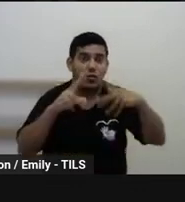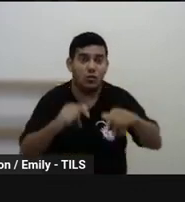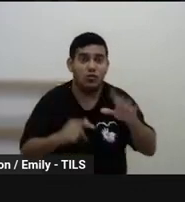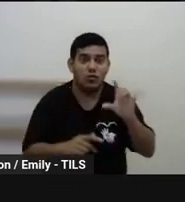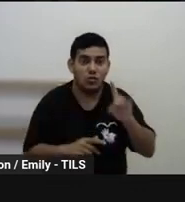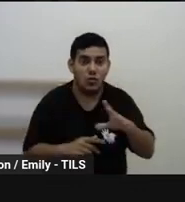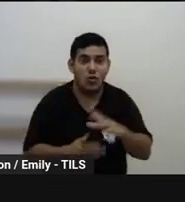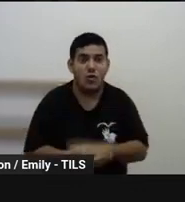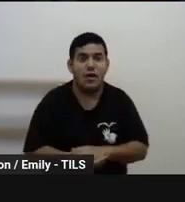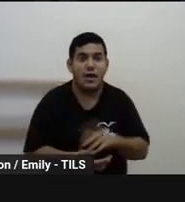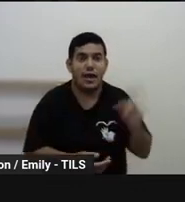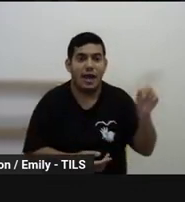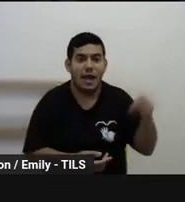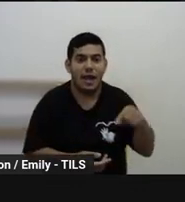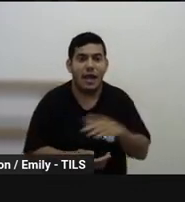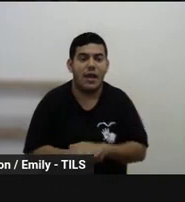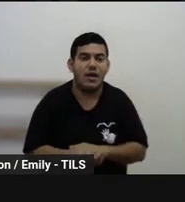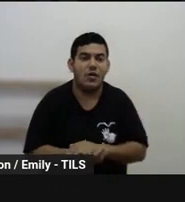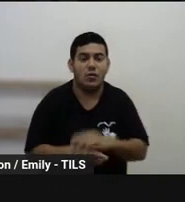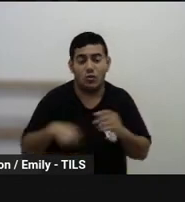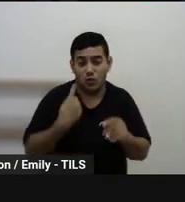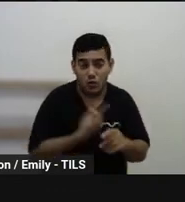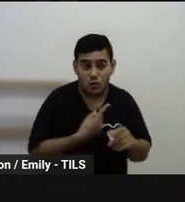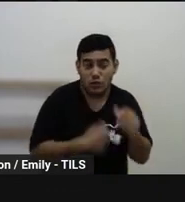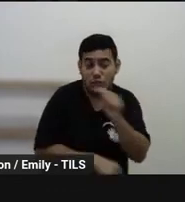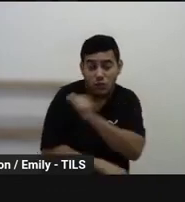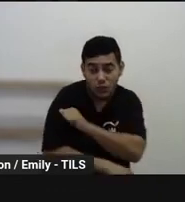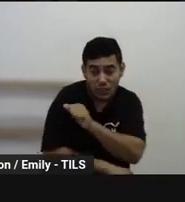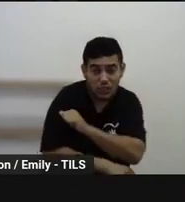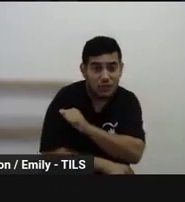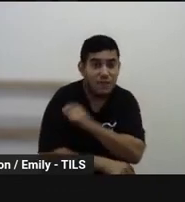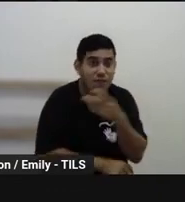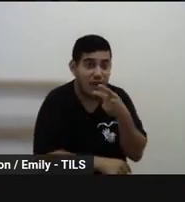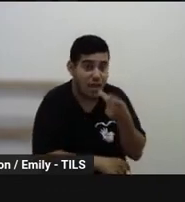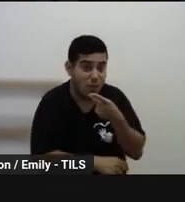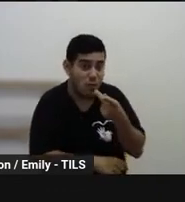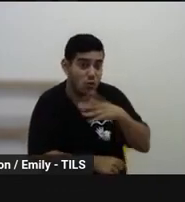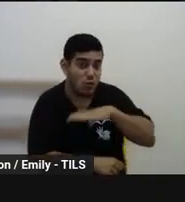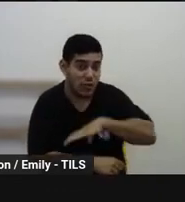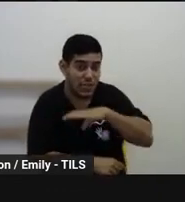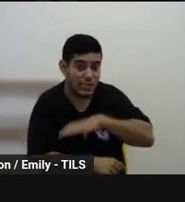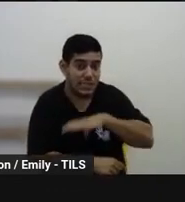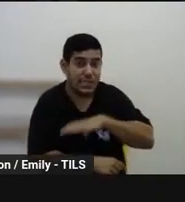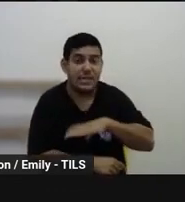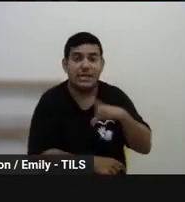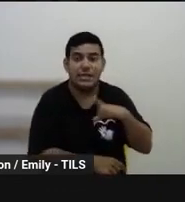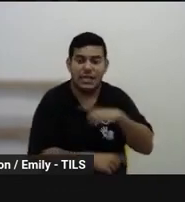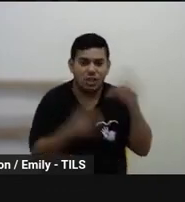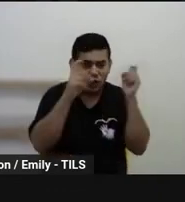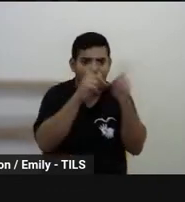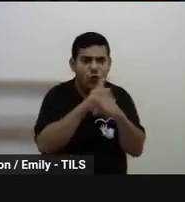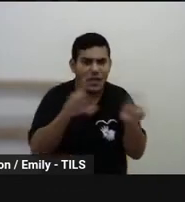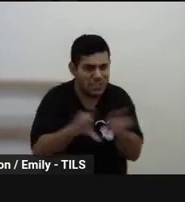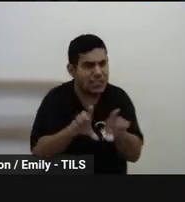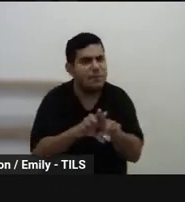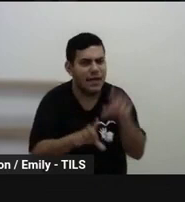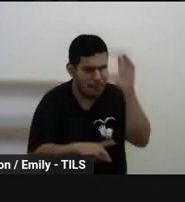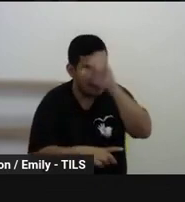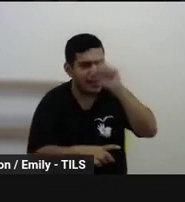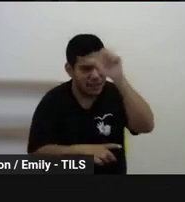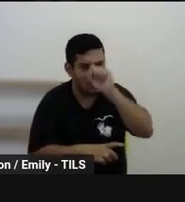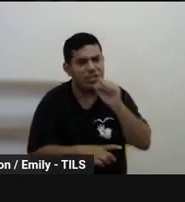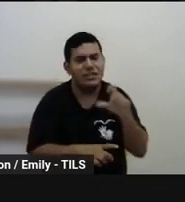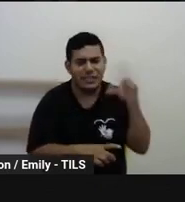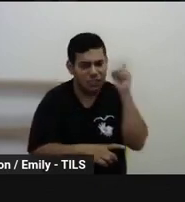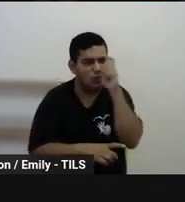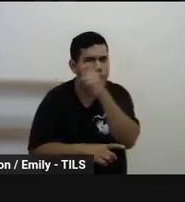porque muitas vezes também os nossos estudantes que são falantes da língua portuguesa têm algumas dificuldades nas aprendizagens, né, ficam